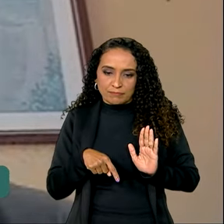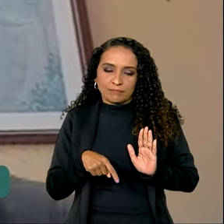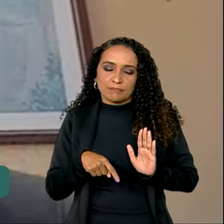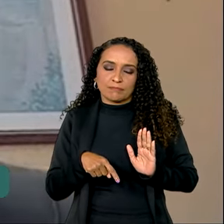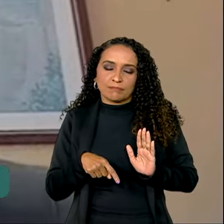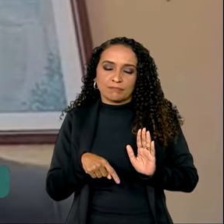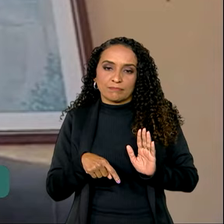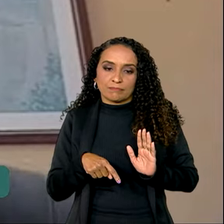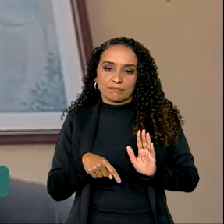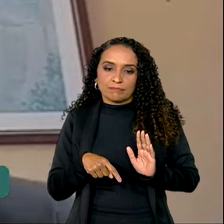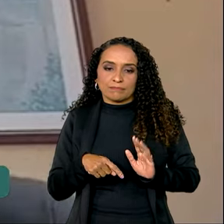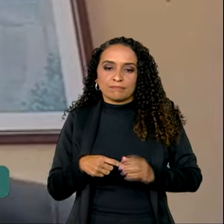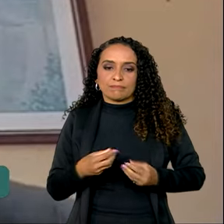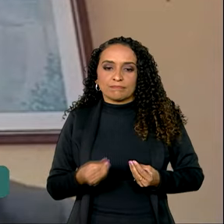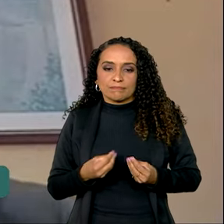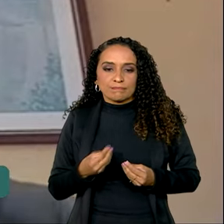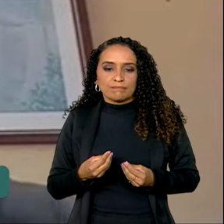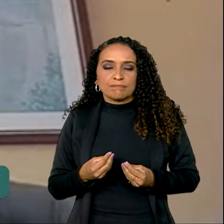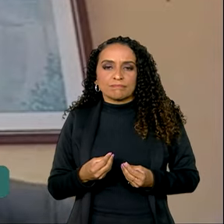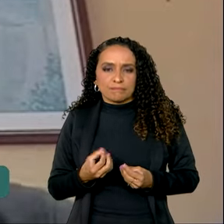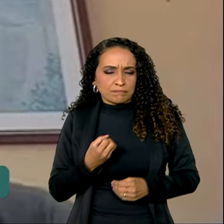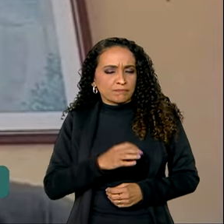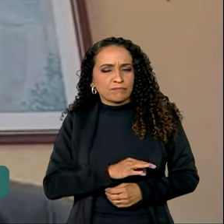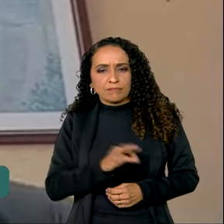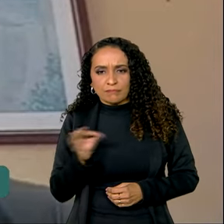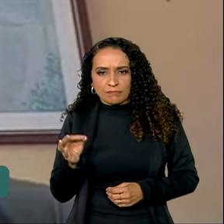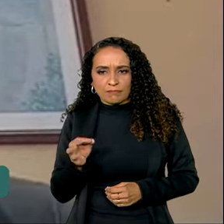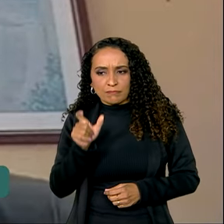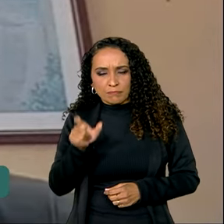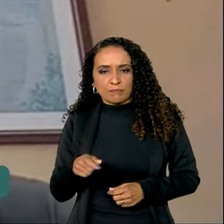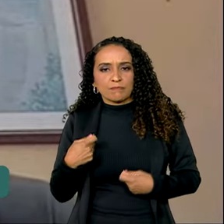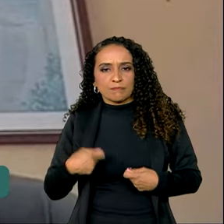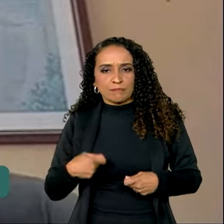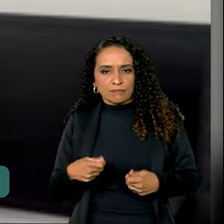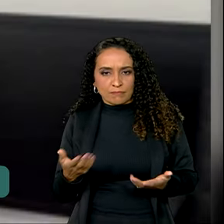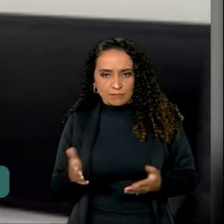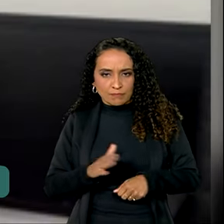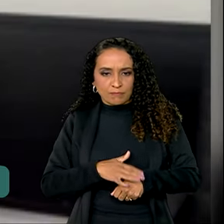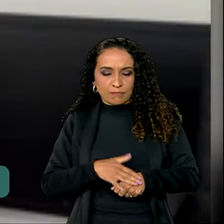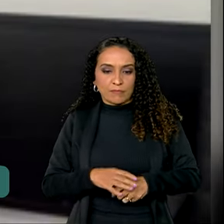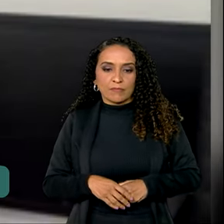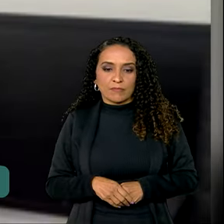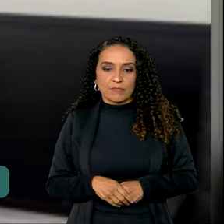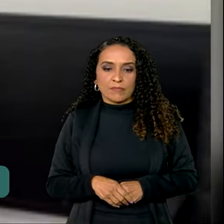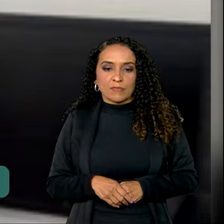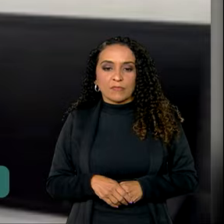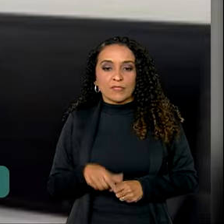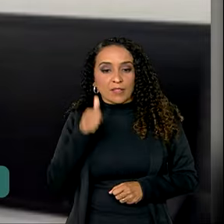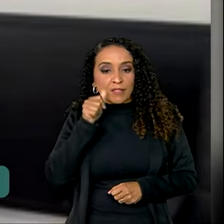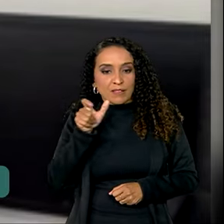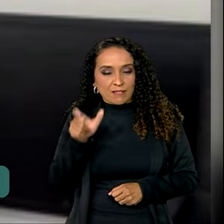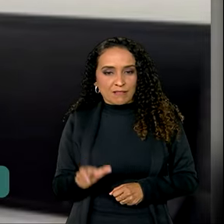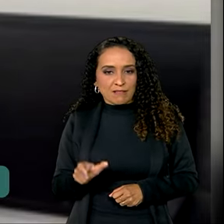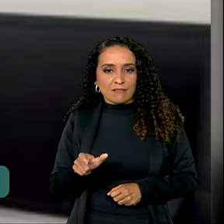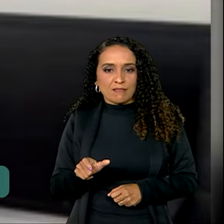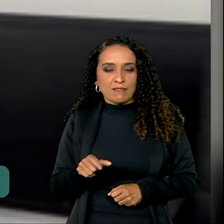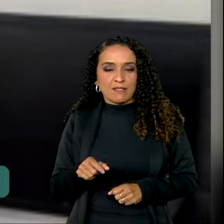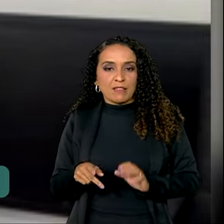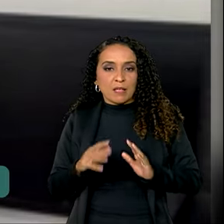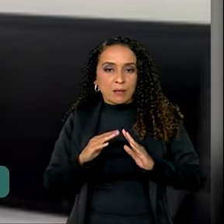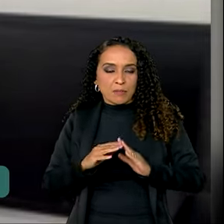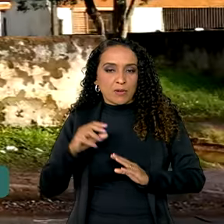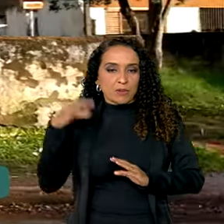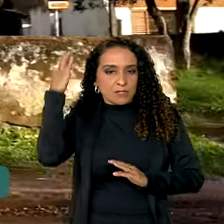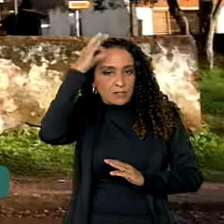muito bom para quem está precisando neste momento. Esta corretora de imóveis de Santa Maria, no Rio